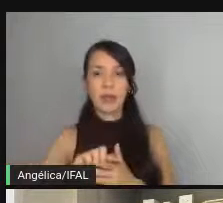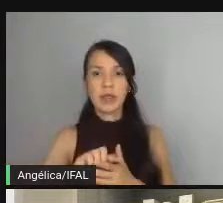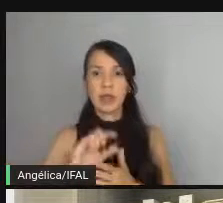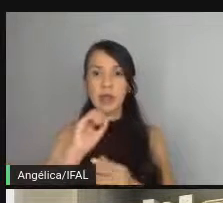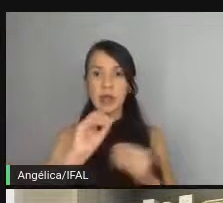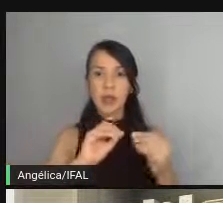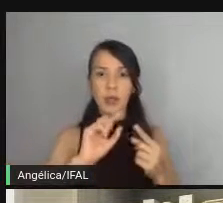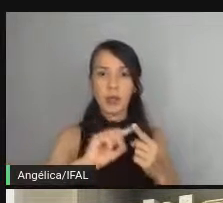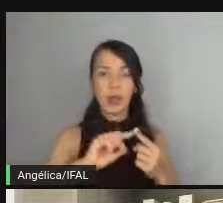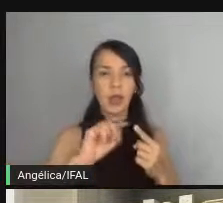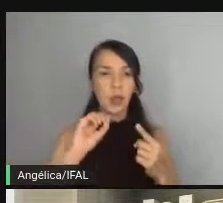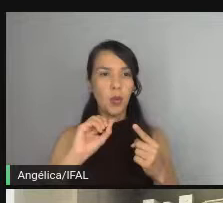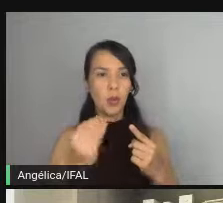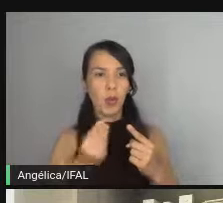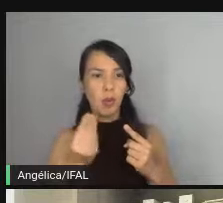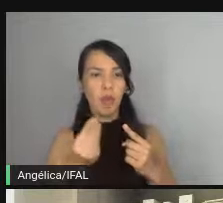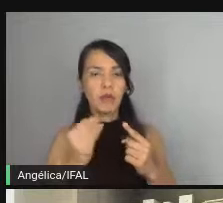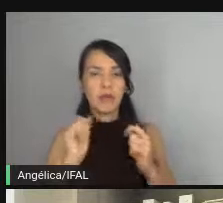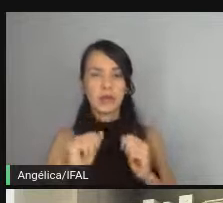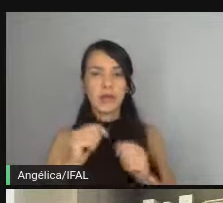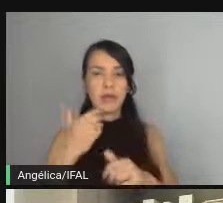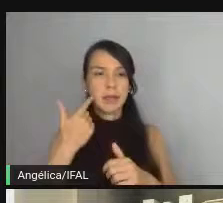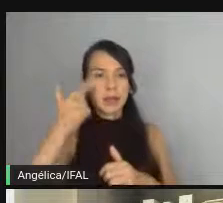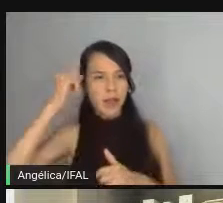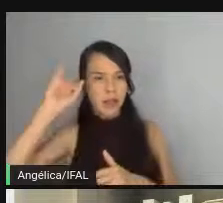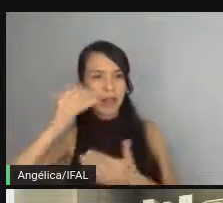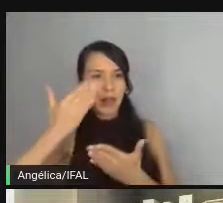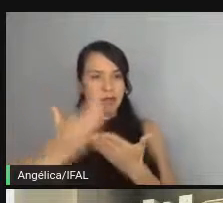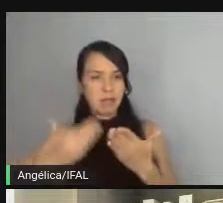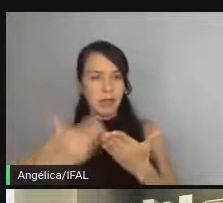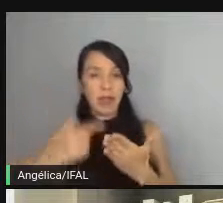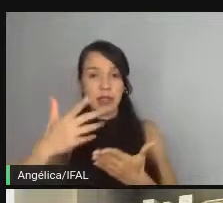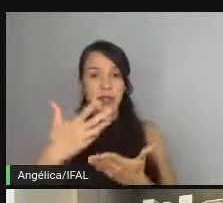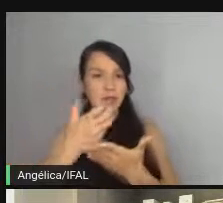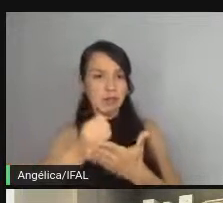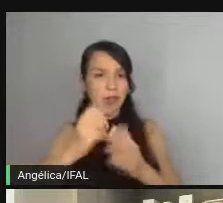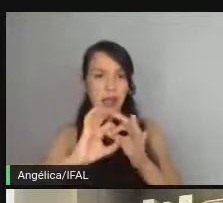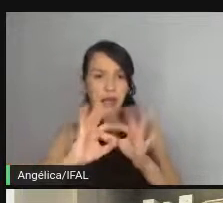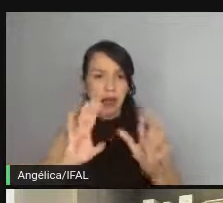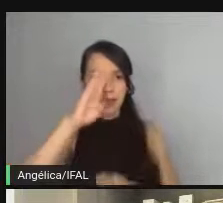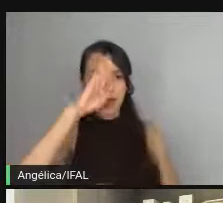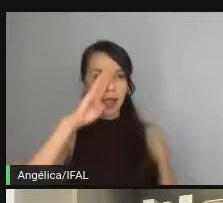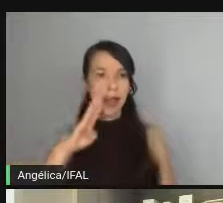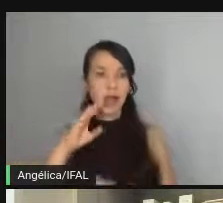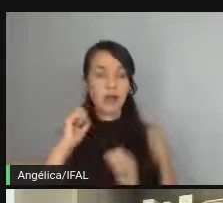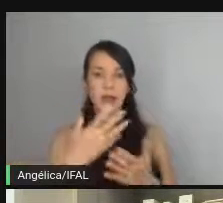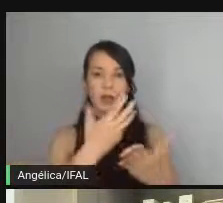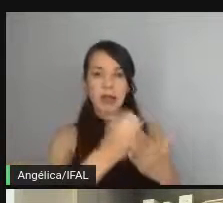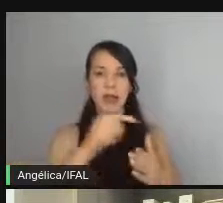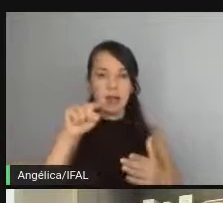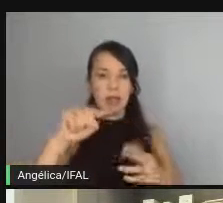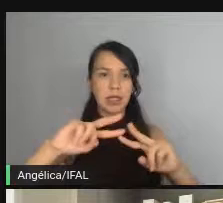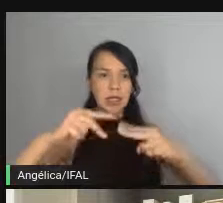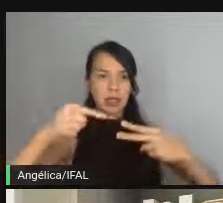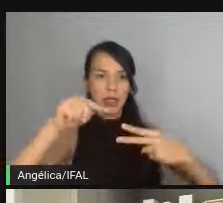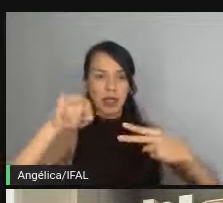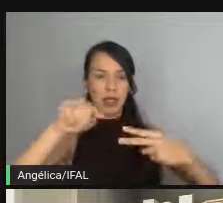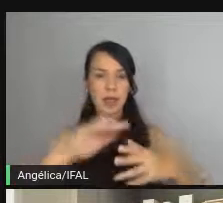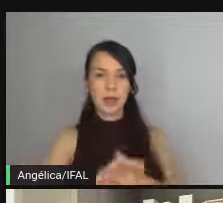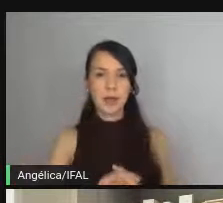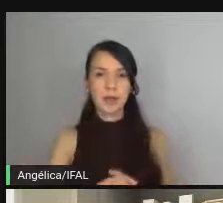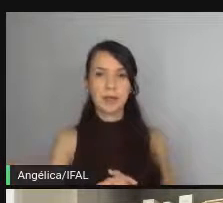como quando testar para evitar retrabalho e perda de tempo ele está gratuito é só você baixar nesse link aqui